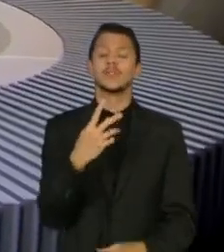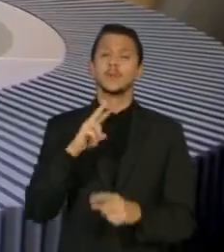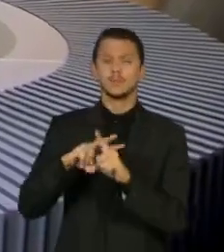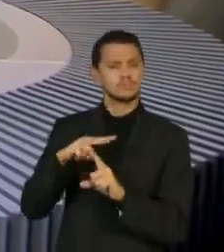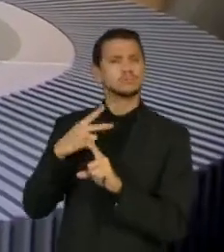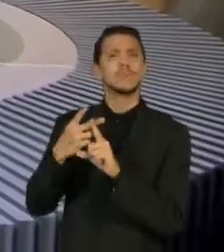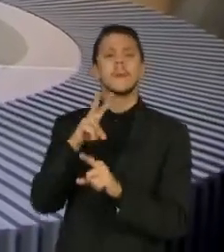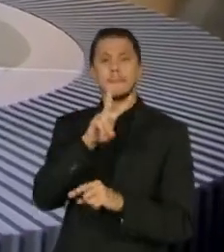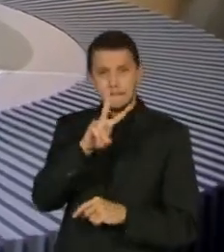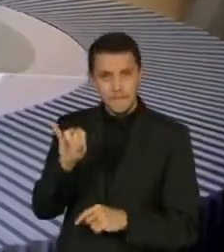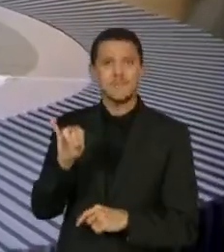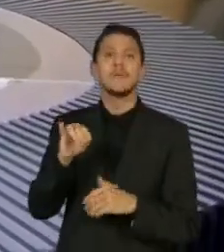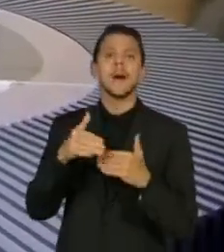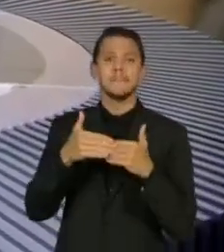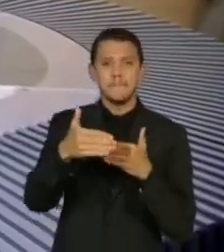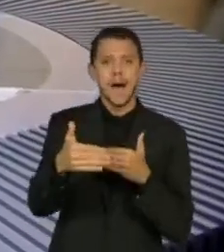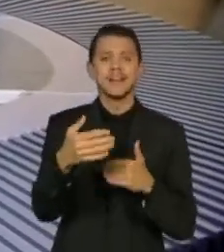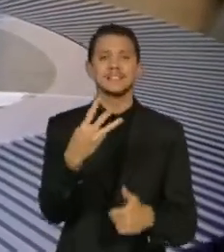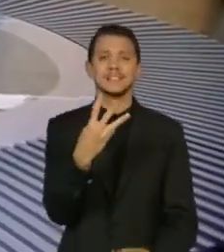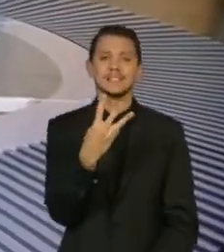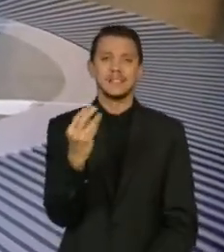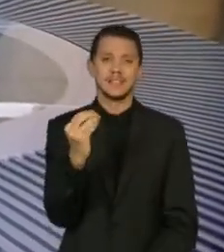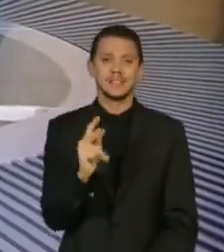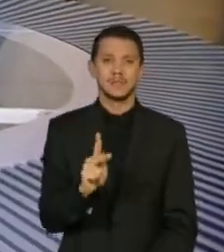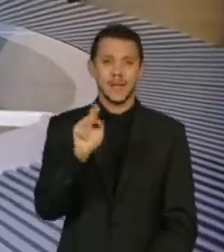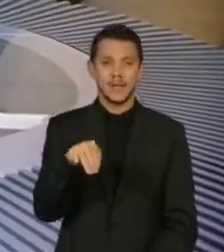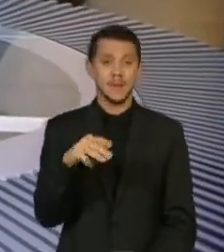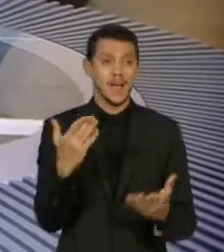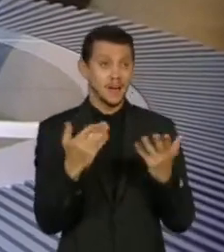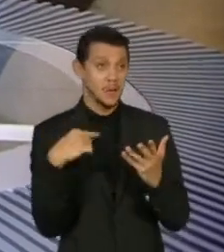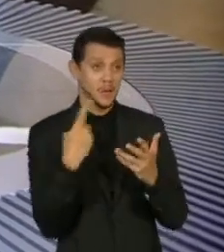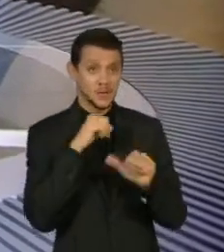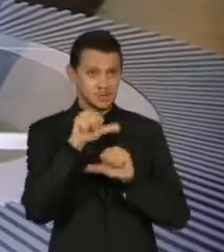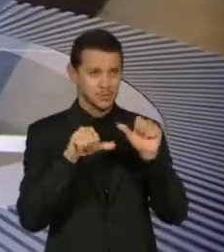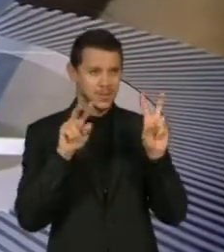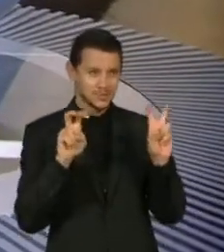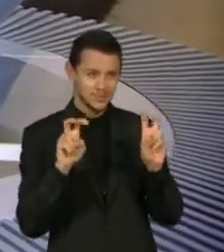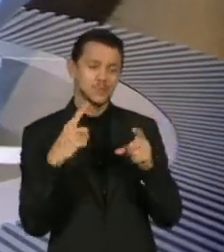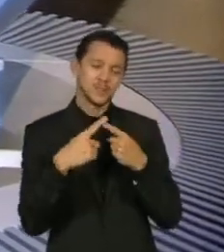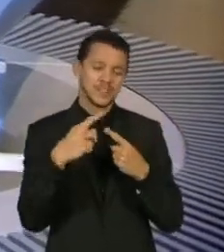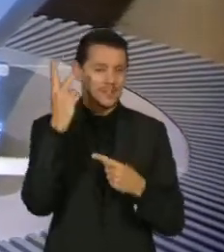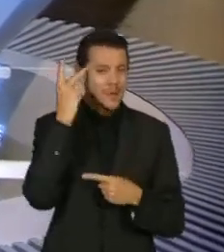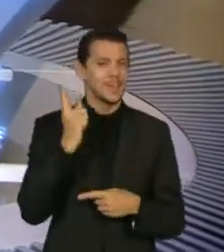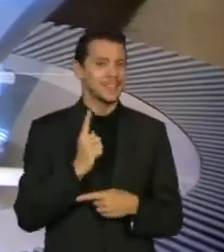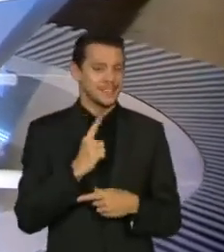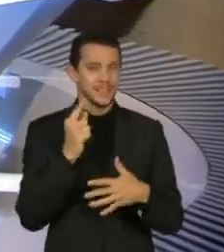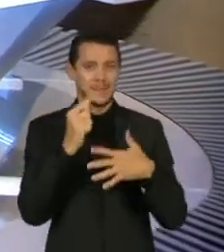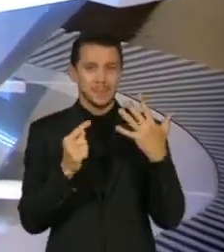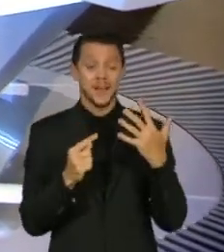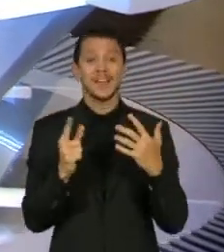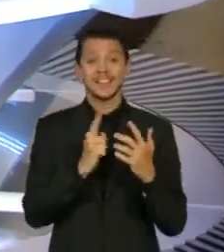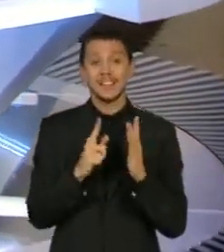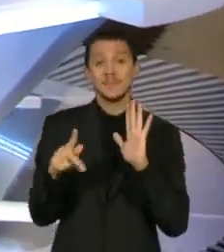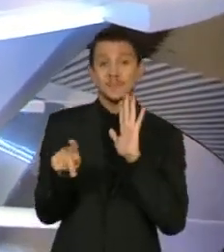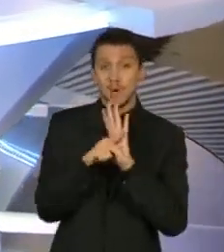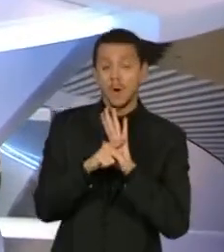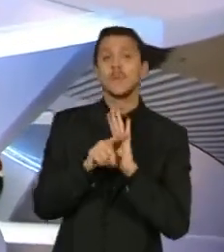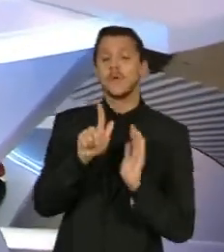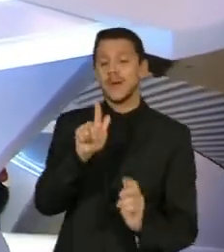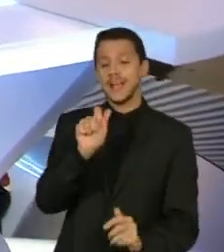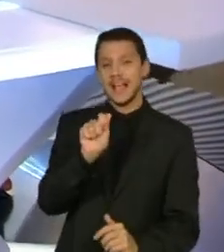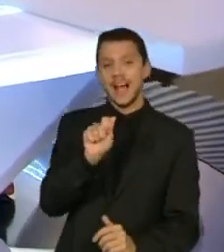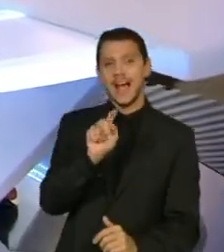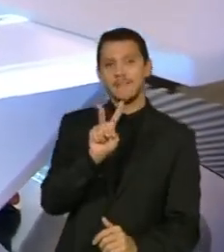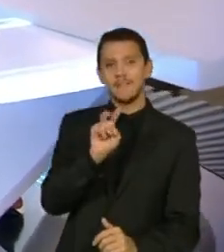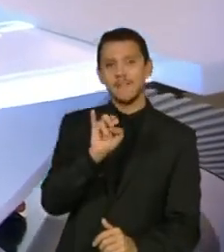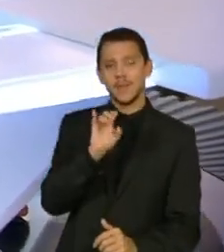Agora a gente muda de assunto, porque São Paulo também tem dessas coisas que você vai ver agora. Um casal de gaviões escolheu as árvores